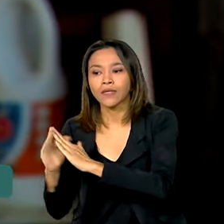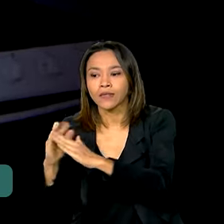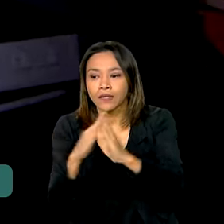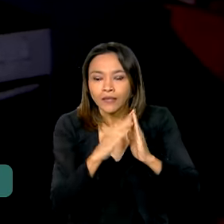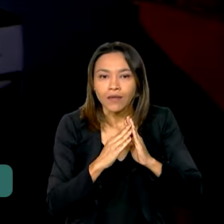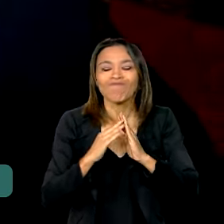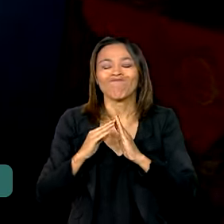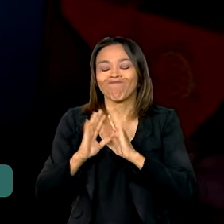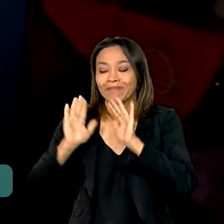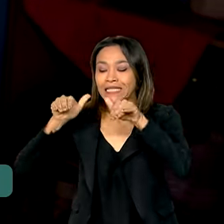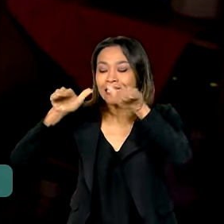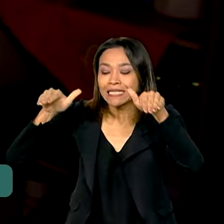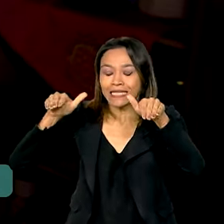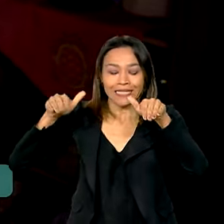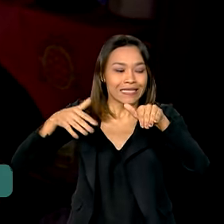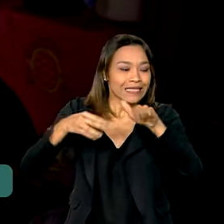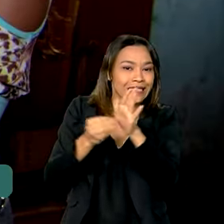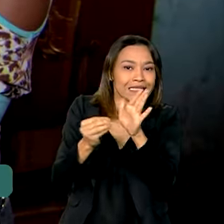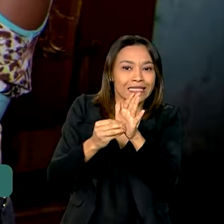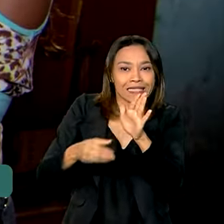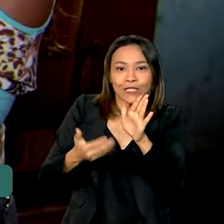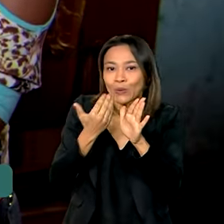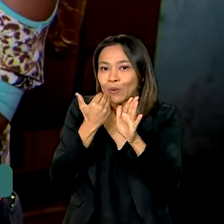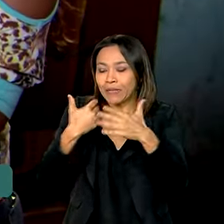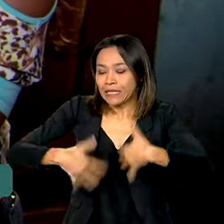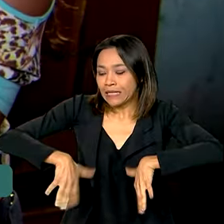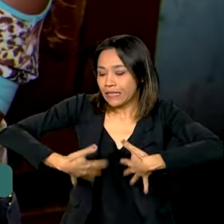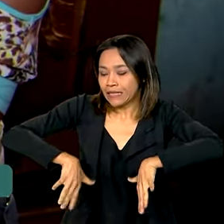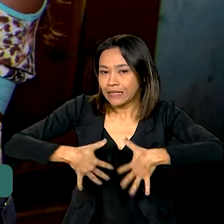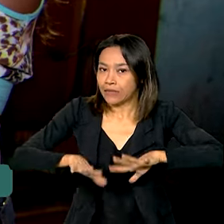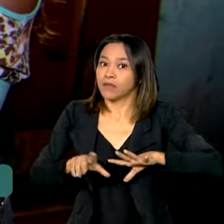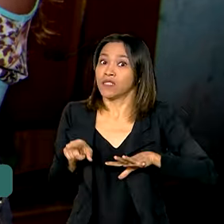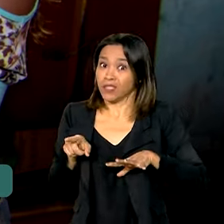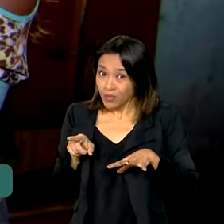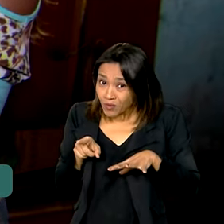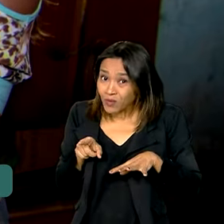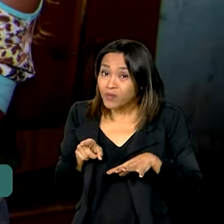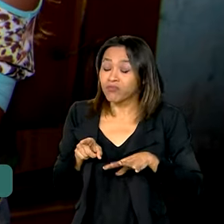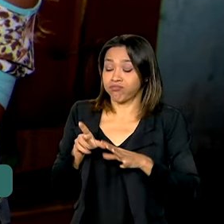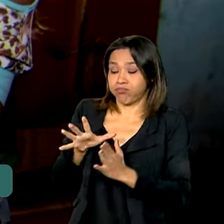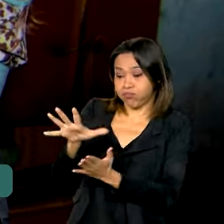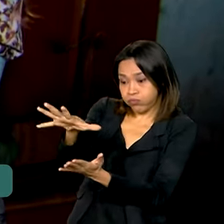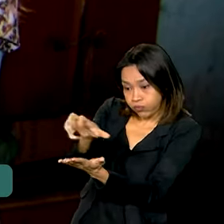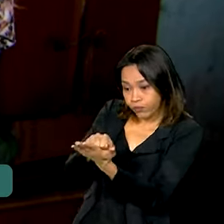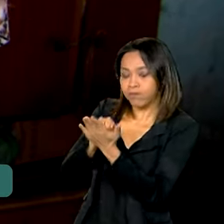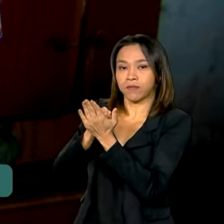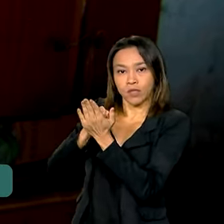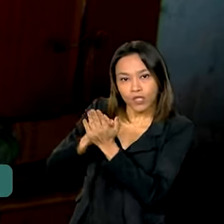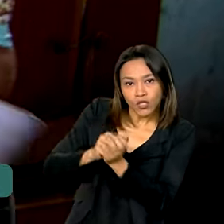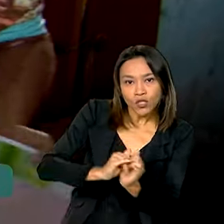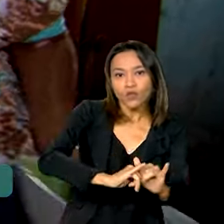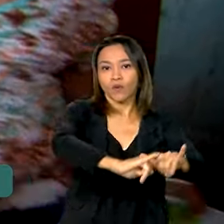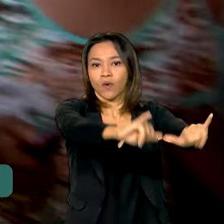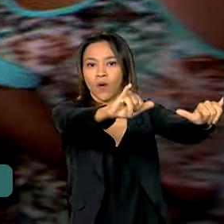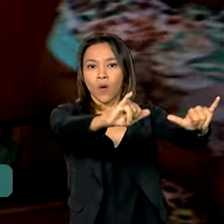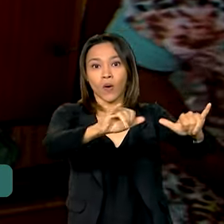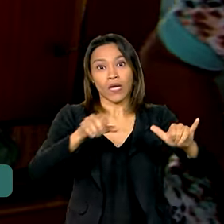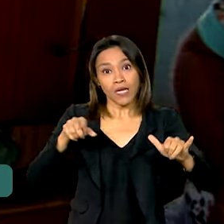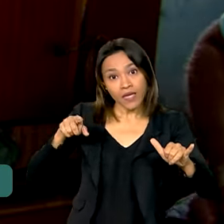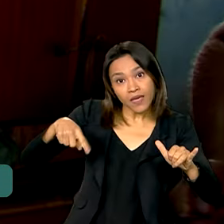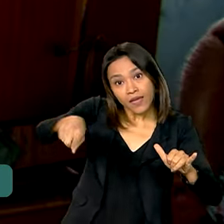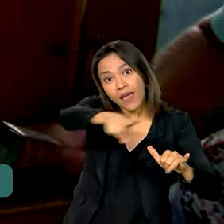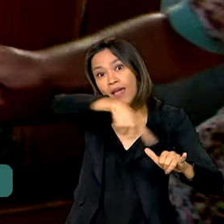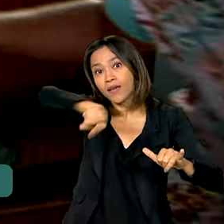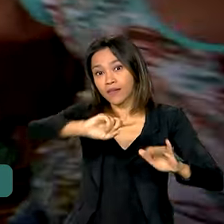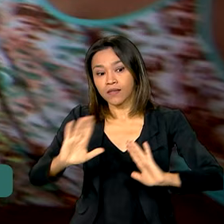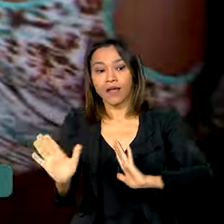viviam uma situação de segurança alimentar. O índice que acaba de ser divulgado mostra que o percentual de lares com